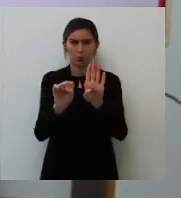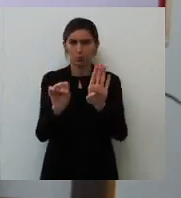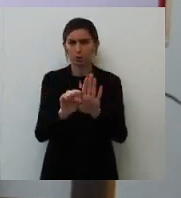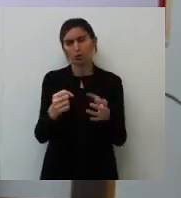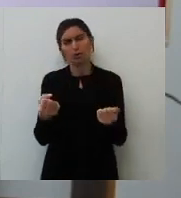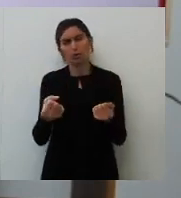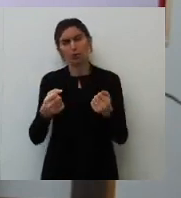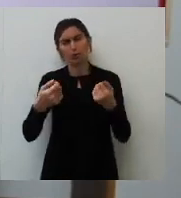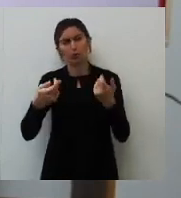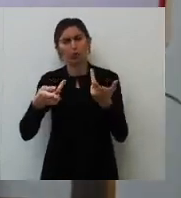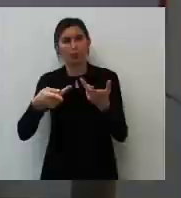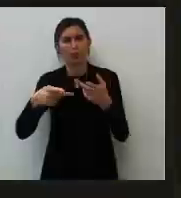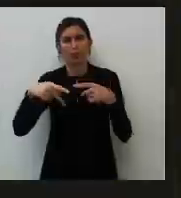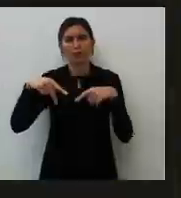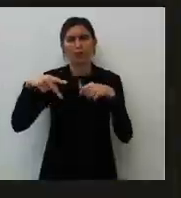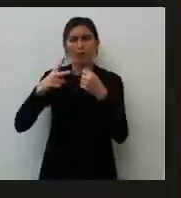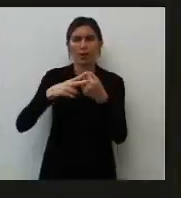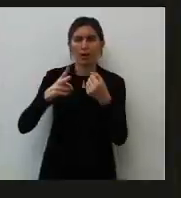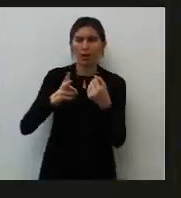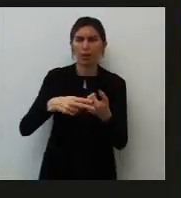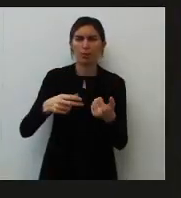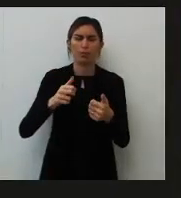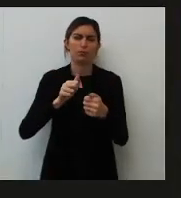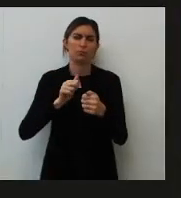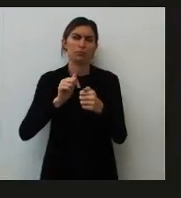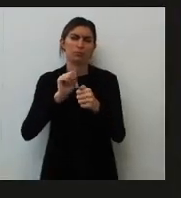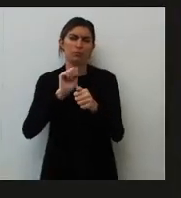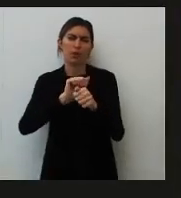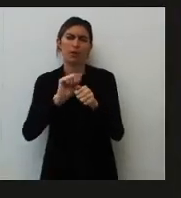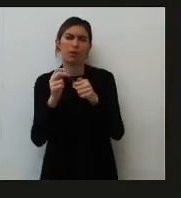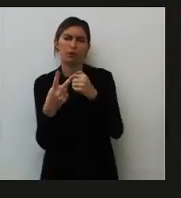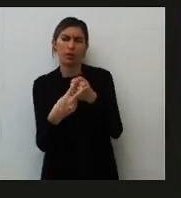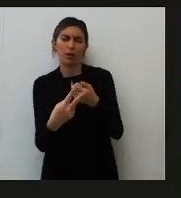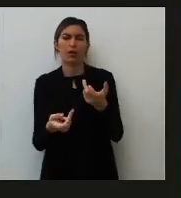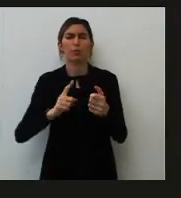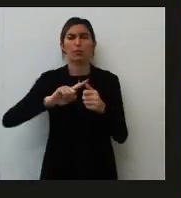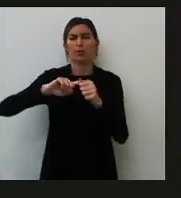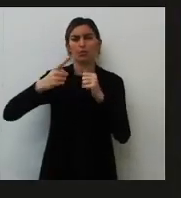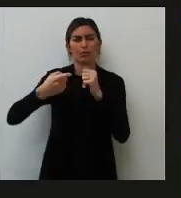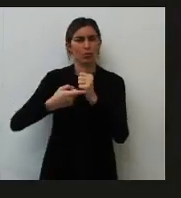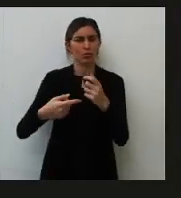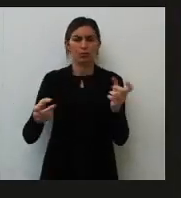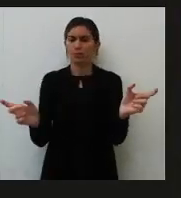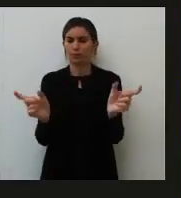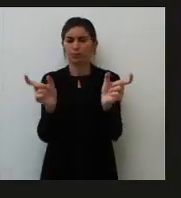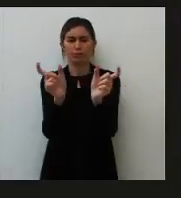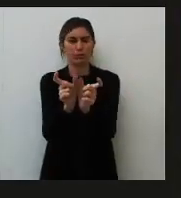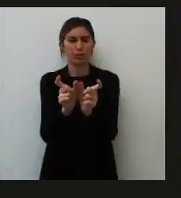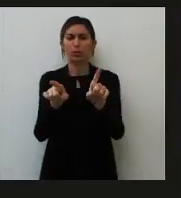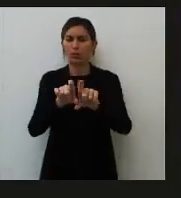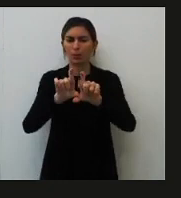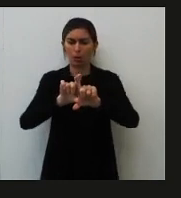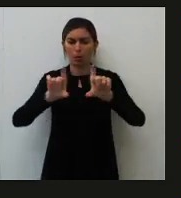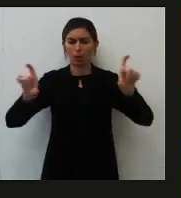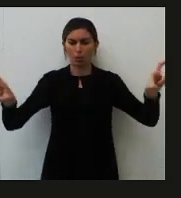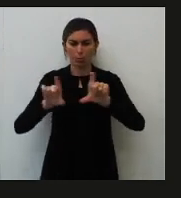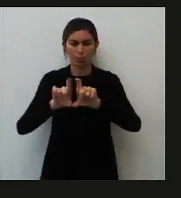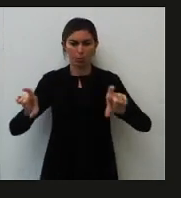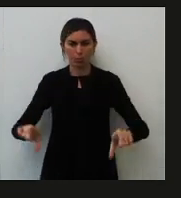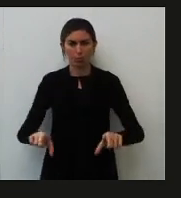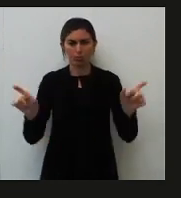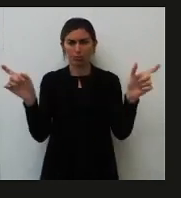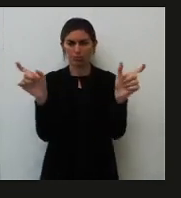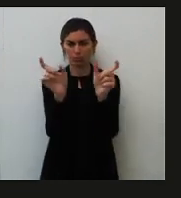pronomes, dois verbos, dois adverbos, dois adjetivos e também serve para juntar orações. Beleza?